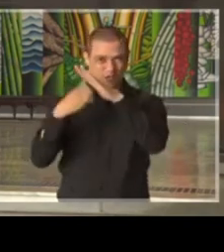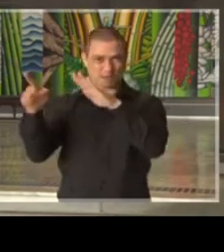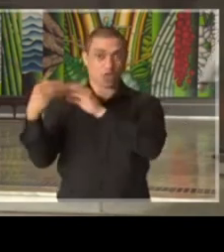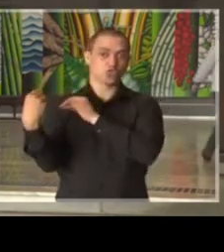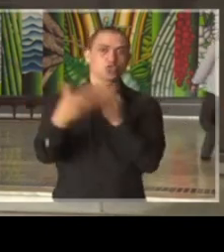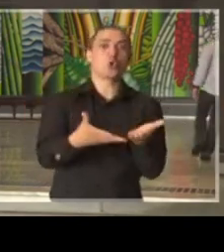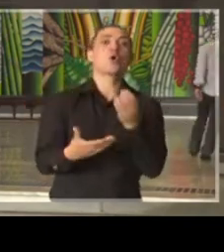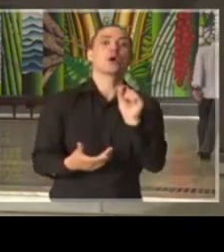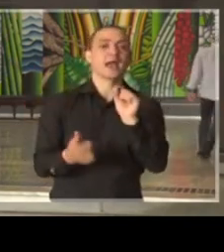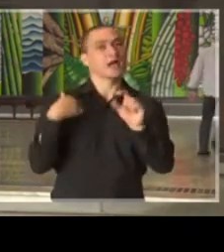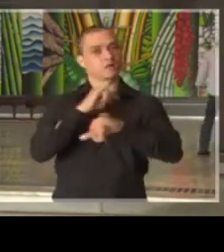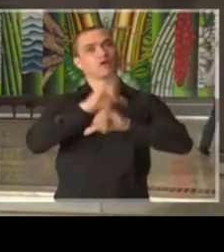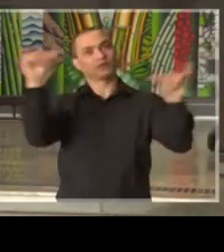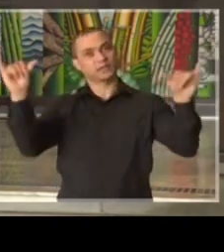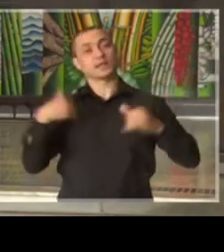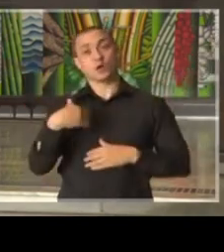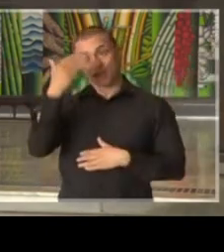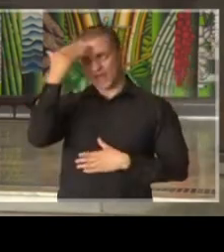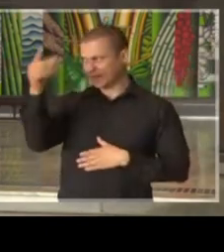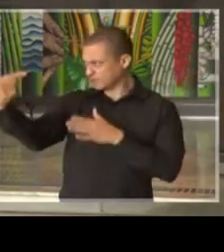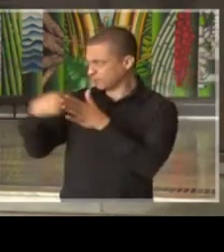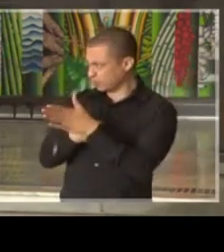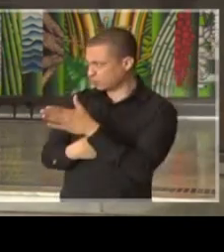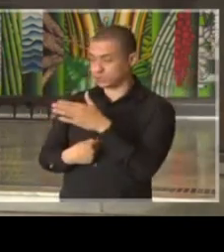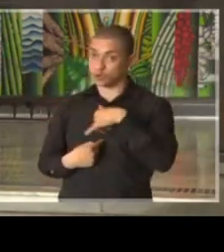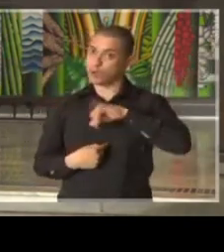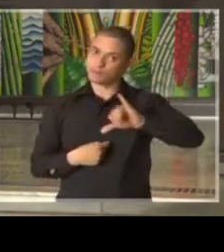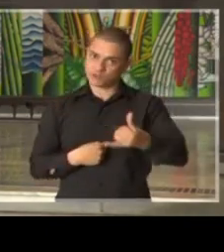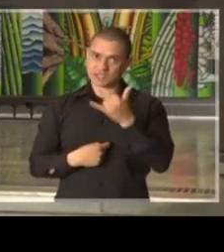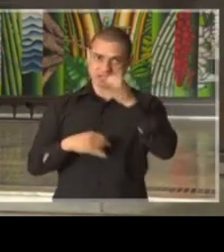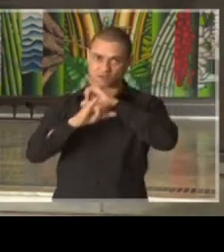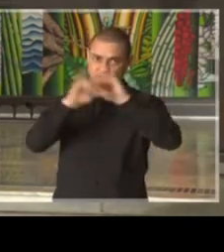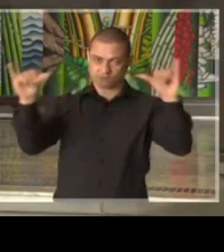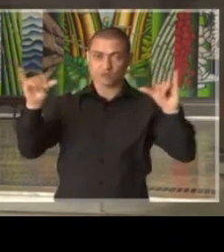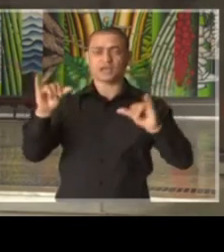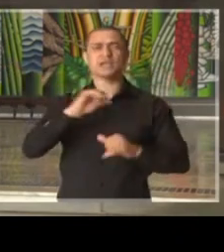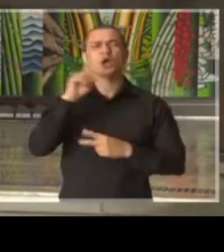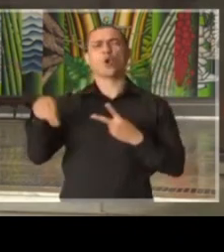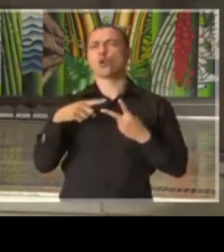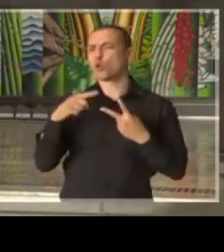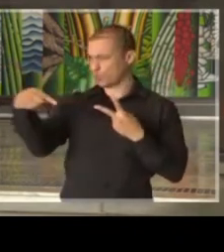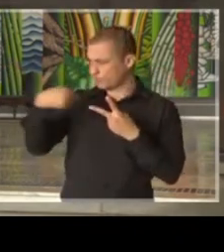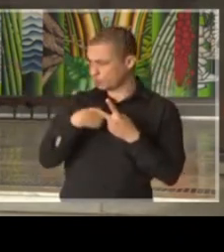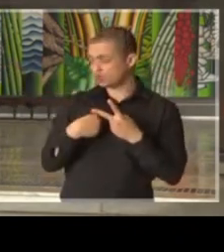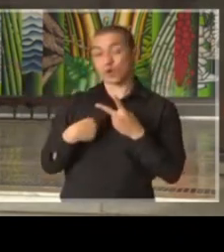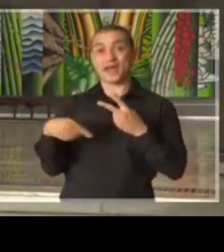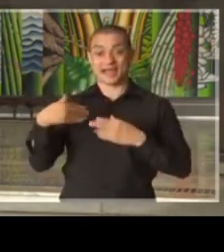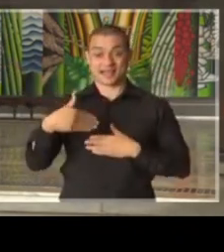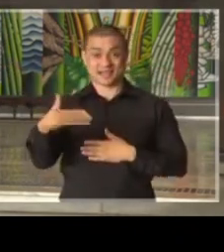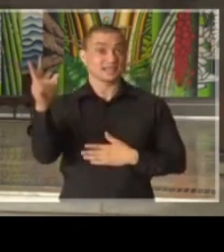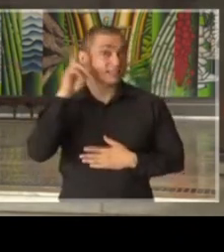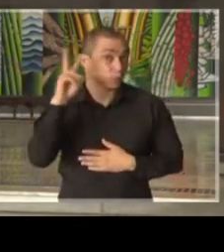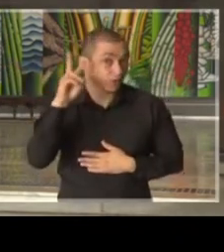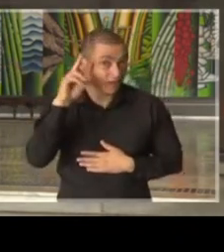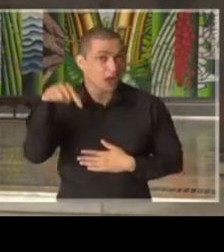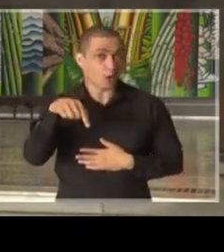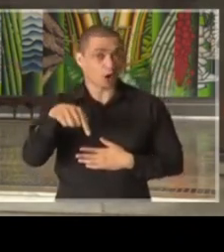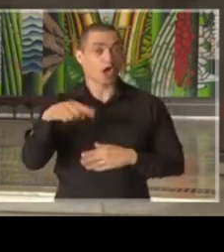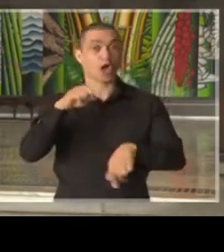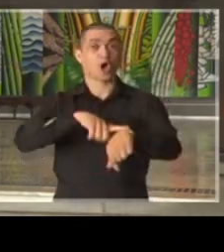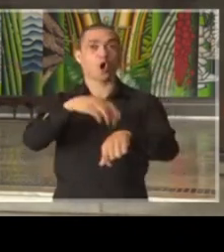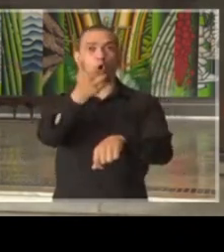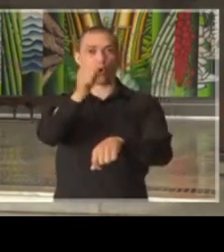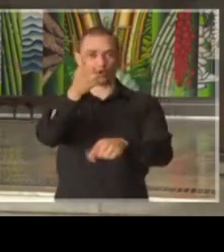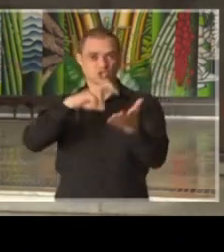destinadas. Então, agradeço também a sua pergunta que permitiu oferecer essa informação. E a outra é que nesta segunda-feira também, às 11